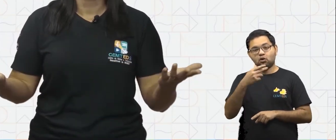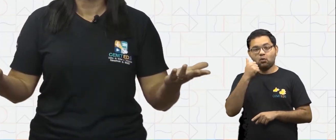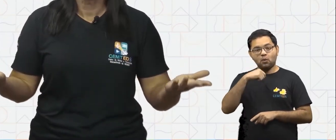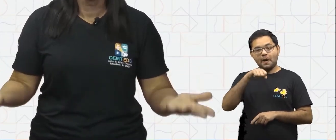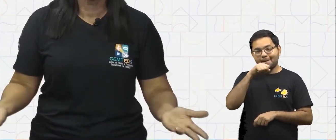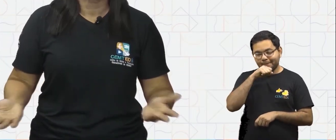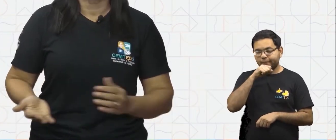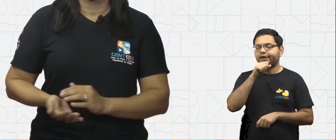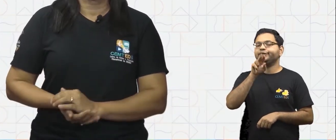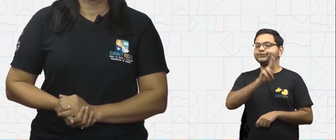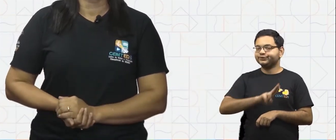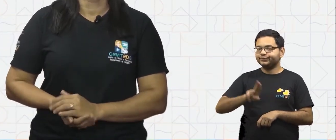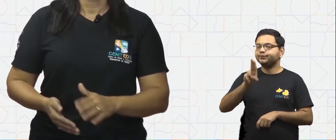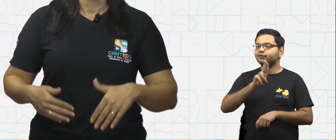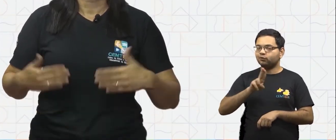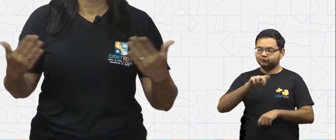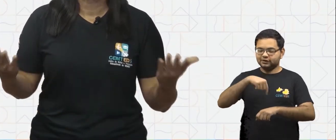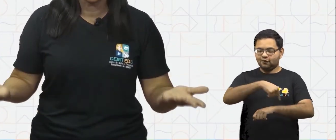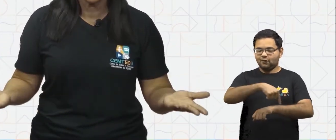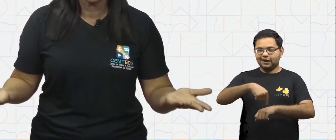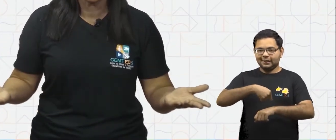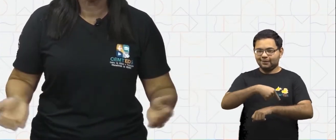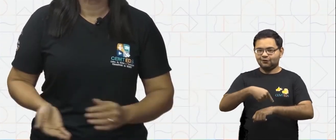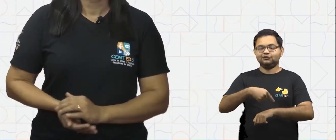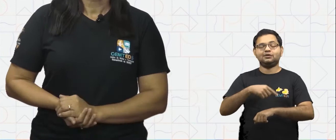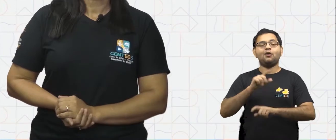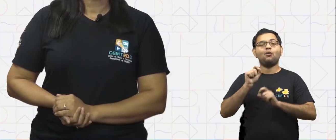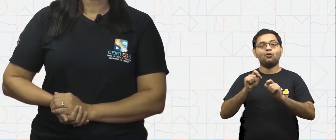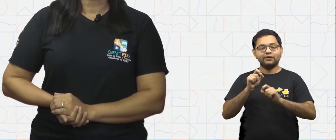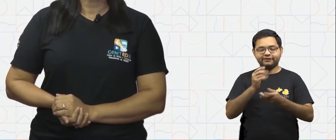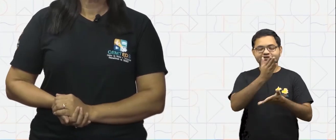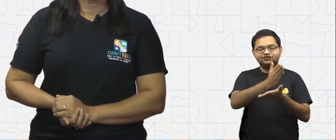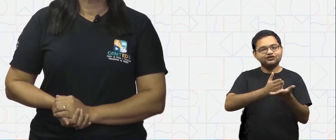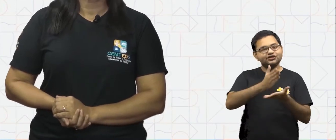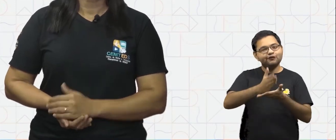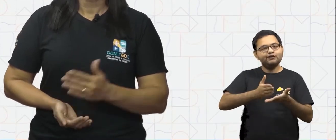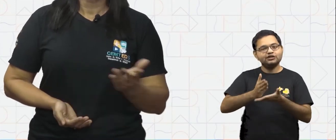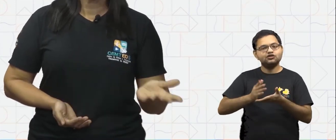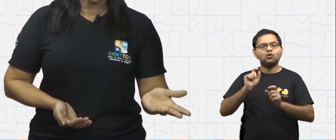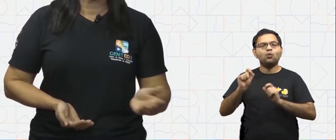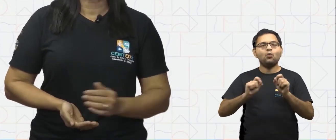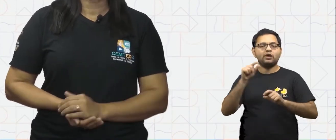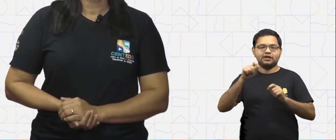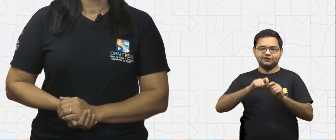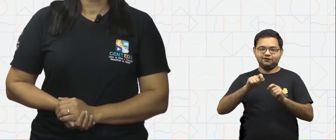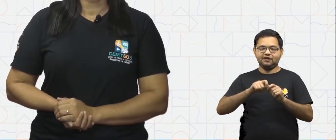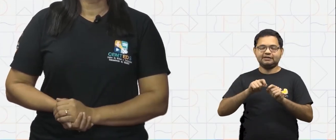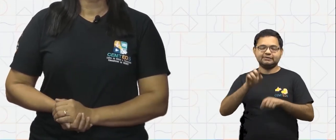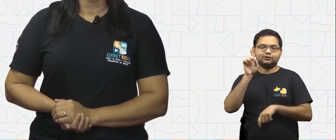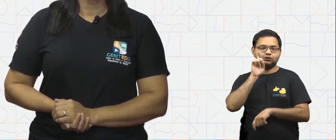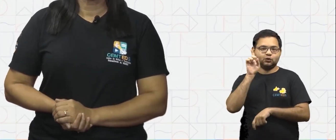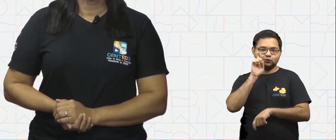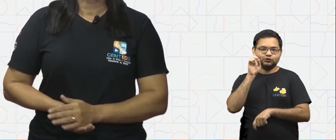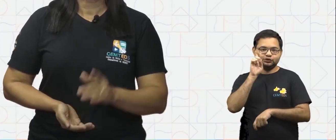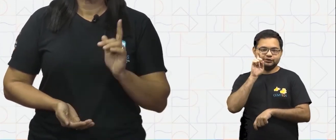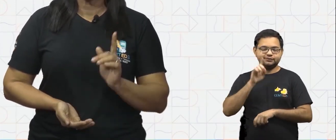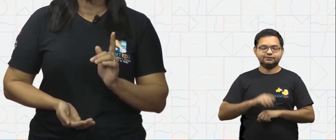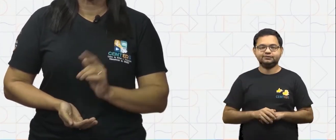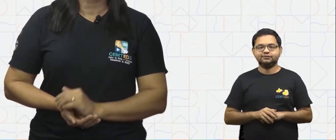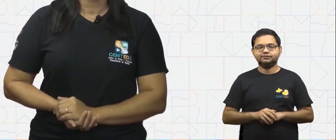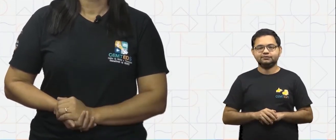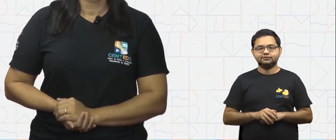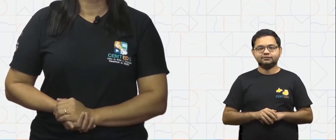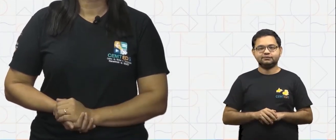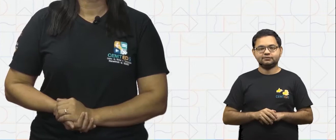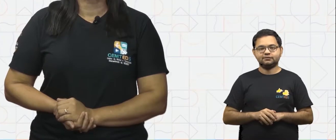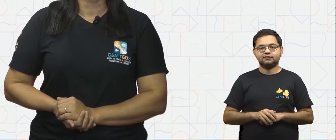utilizar muito o relógio para dividirem os seus afazeres diários durante o dia, que